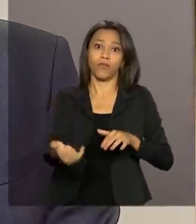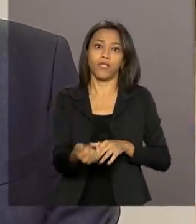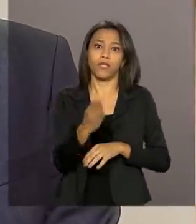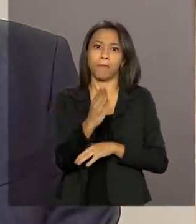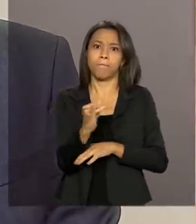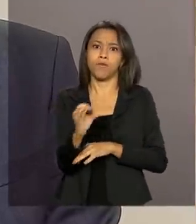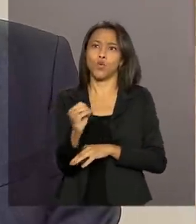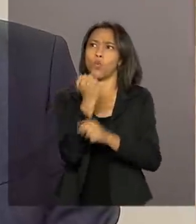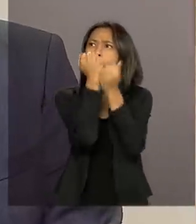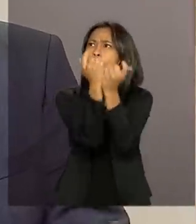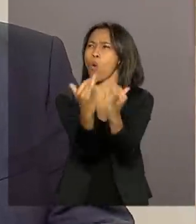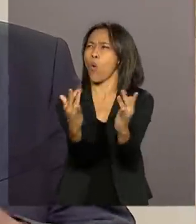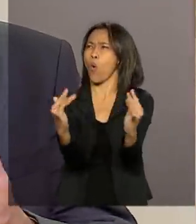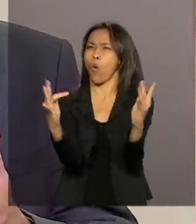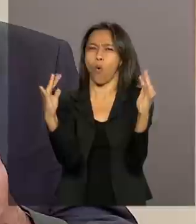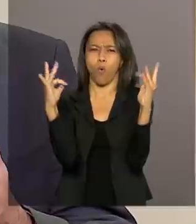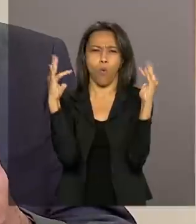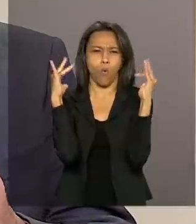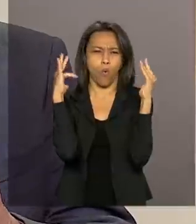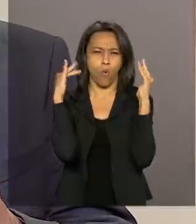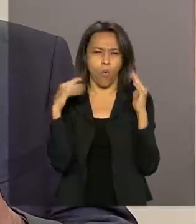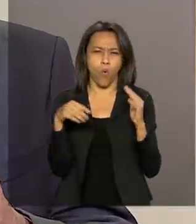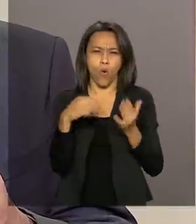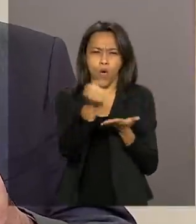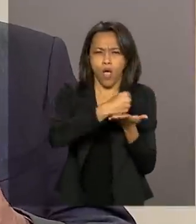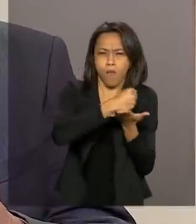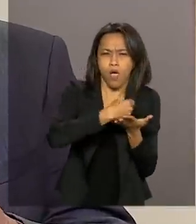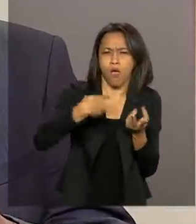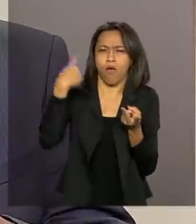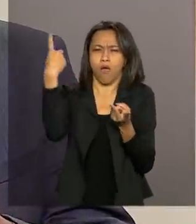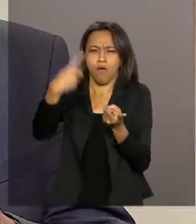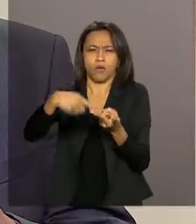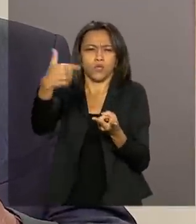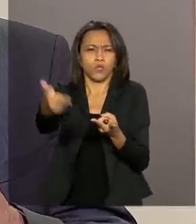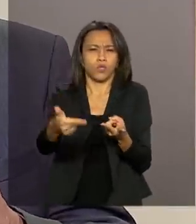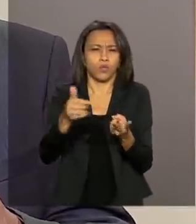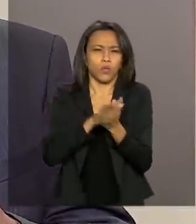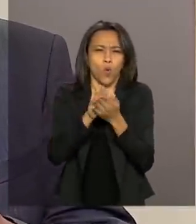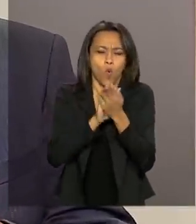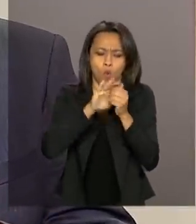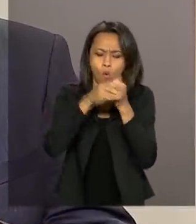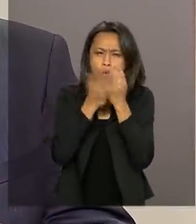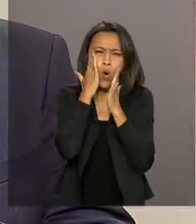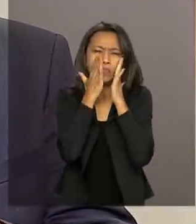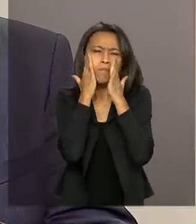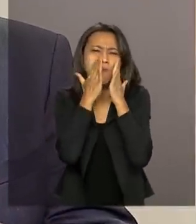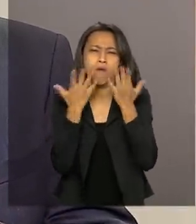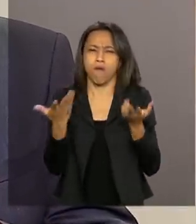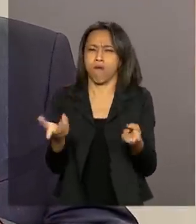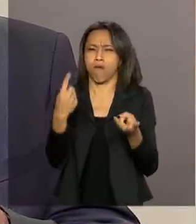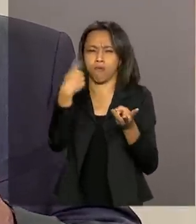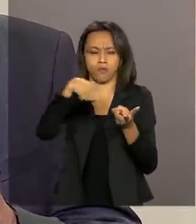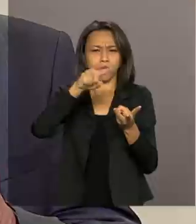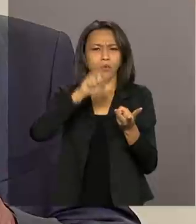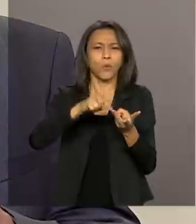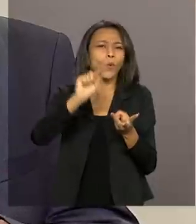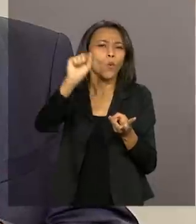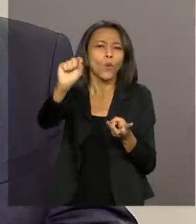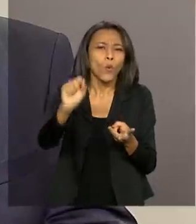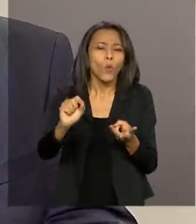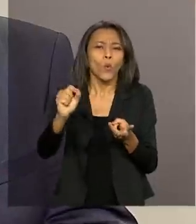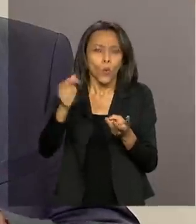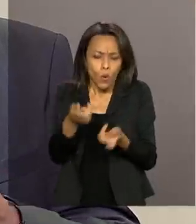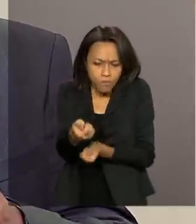existente na floresta, né? Nas áreas de fármaco, ficoterápico, cosméticos, né? A questão da